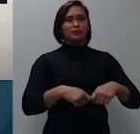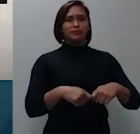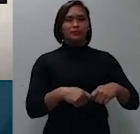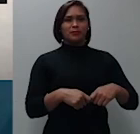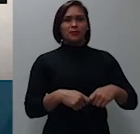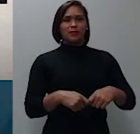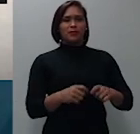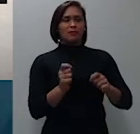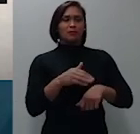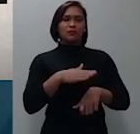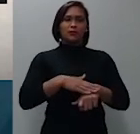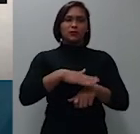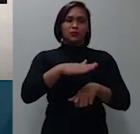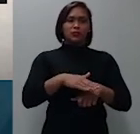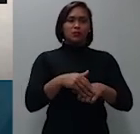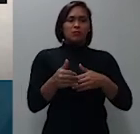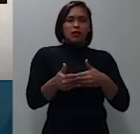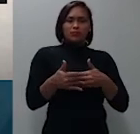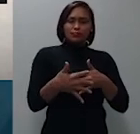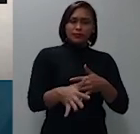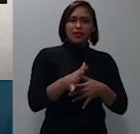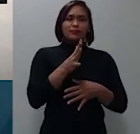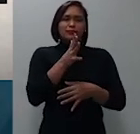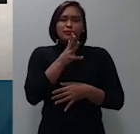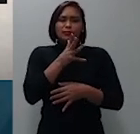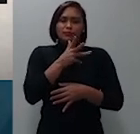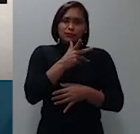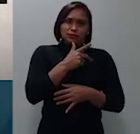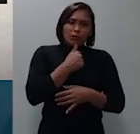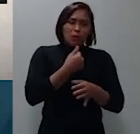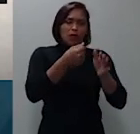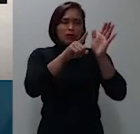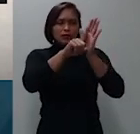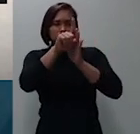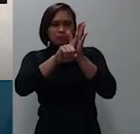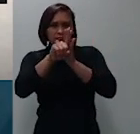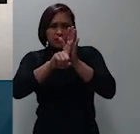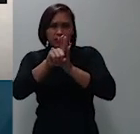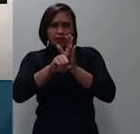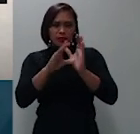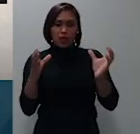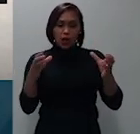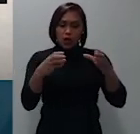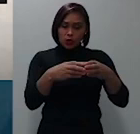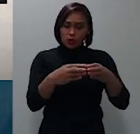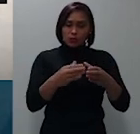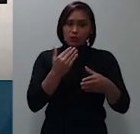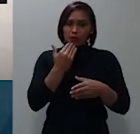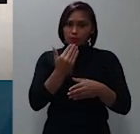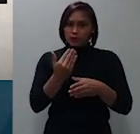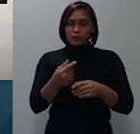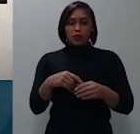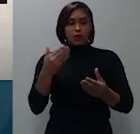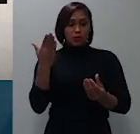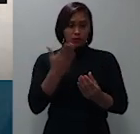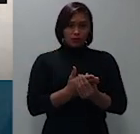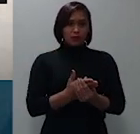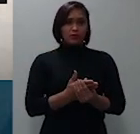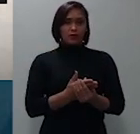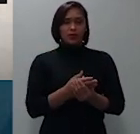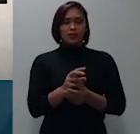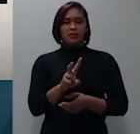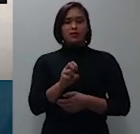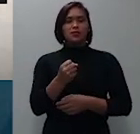postergação numa apreciação pela turma do pedido o processo em 5 de agosto foi